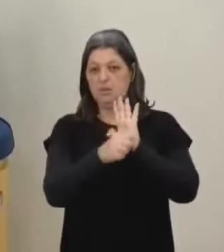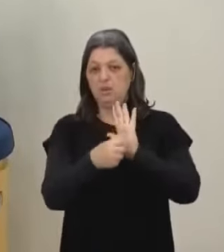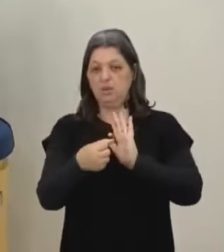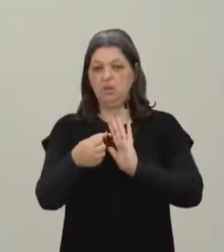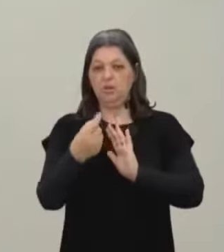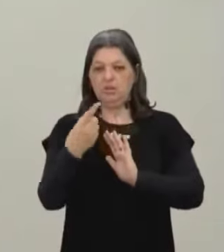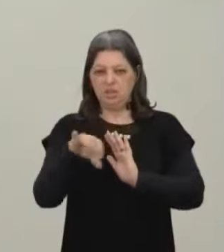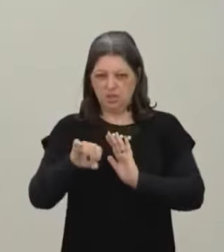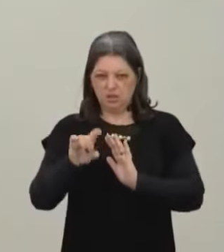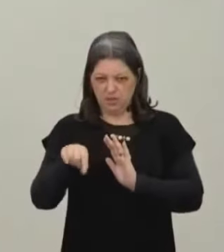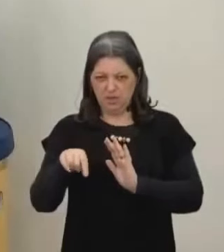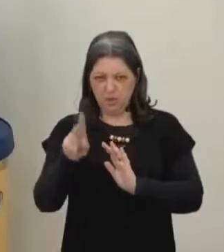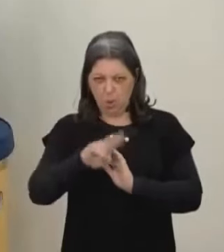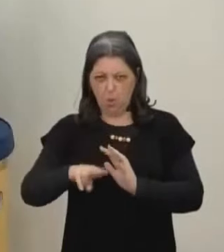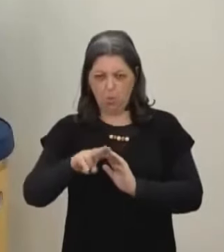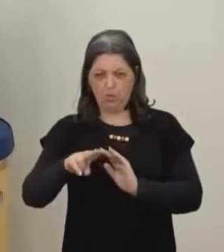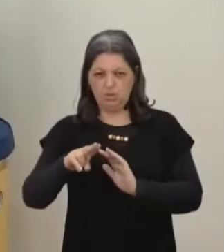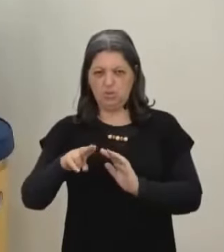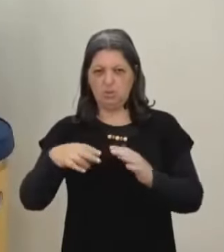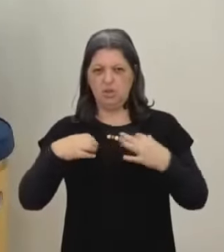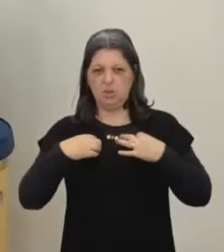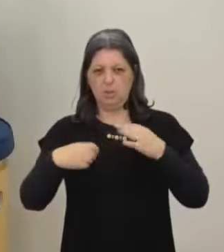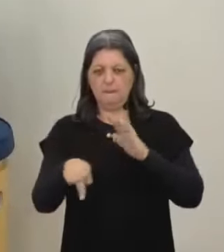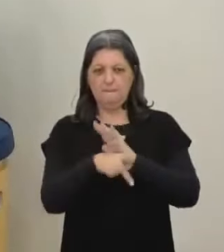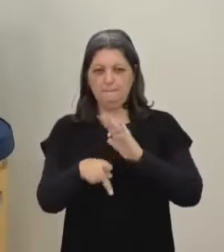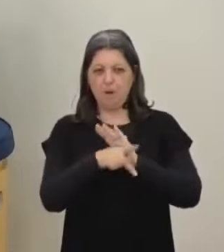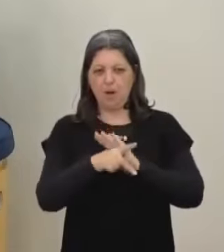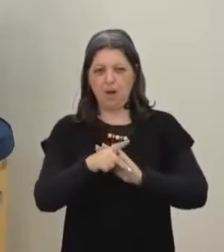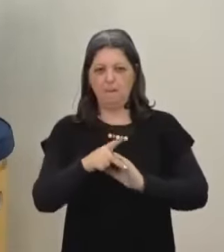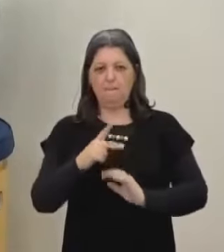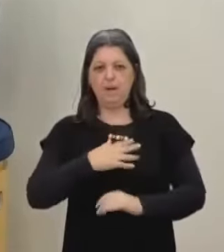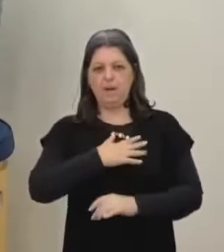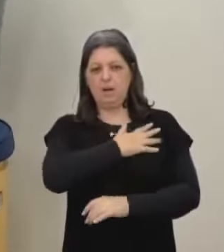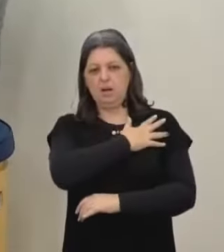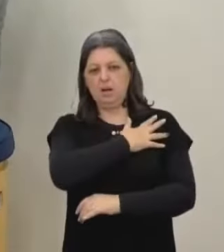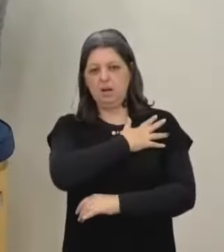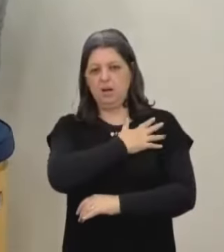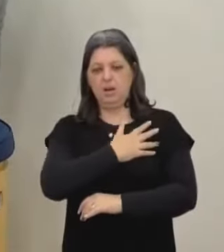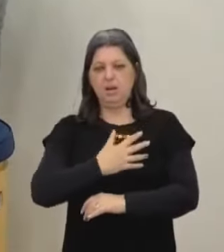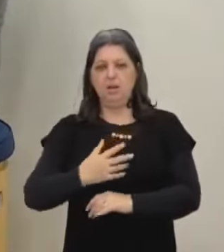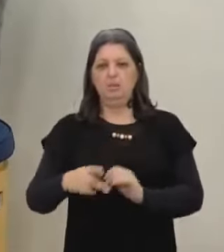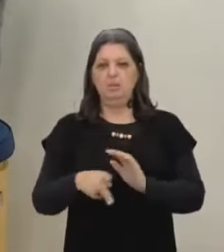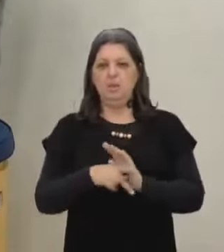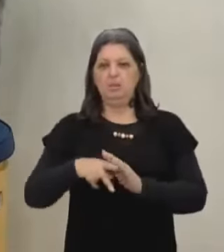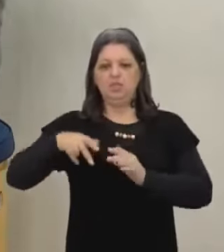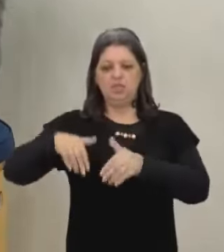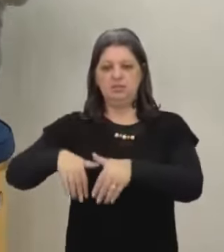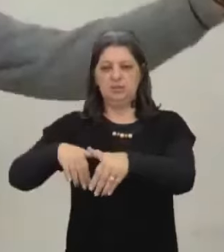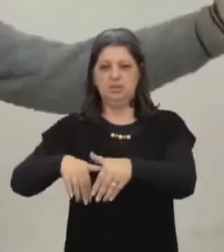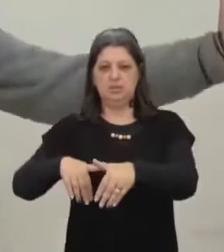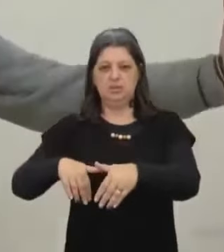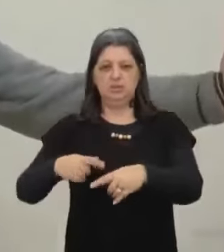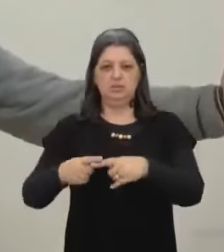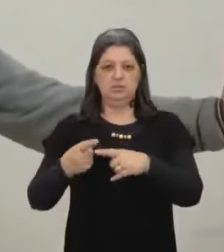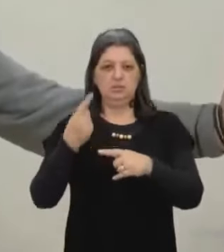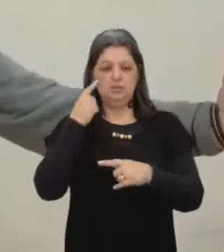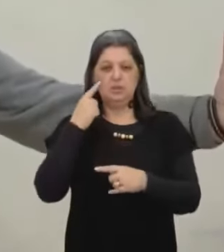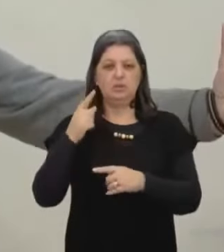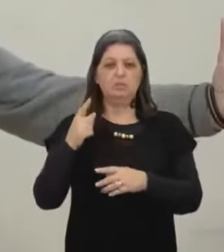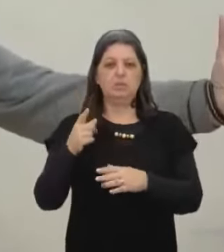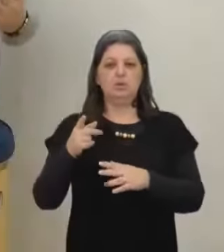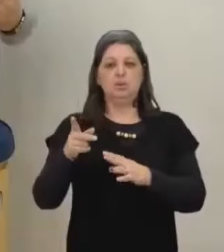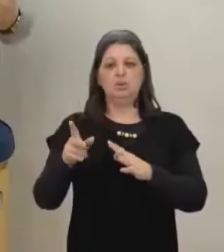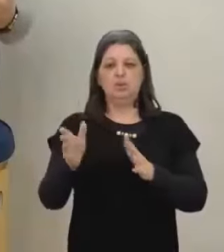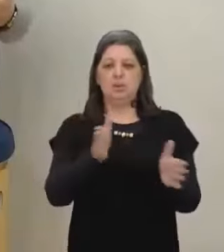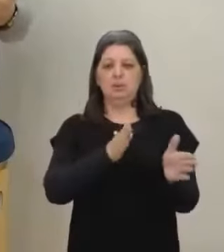militar Você já percebeu isso? Século XIX Você já percebeu? Se você pegar antes do XIX Eles usam aquelas roupas barrocas O